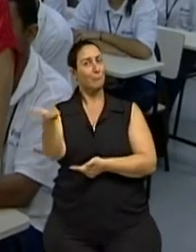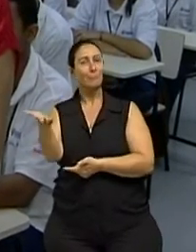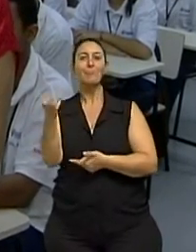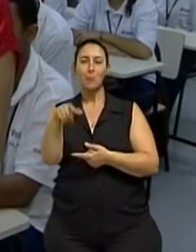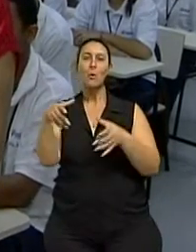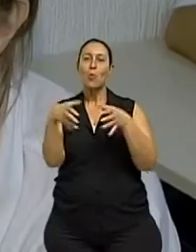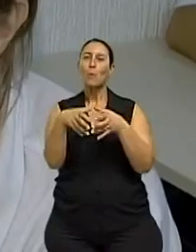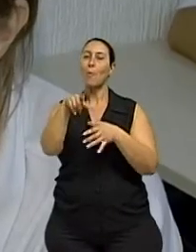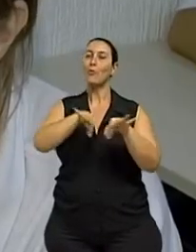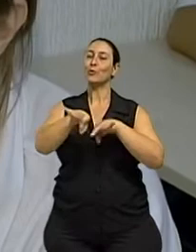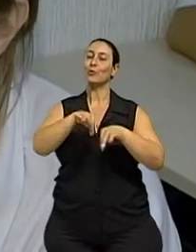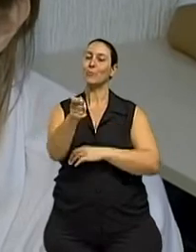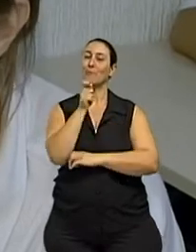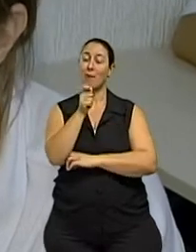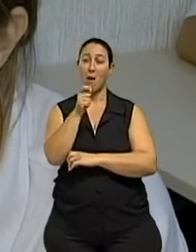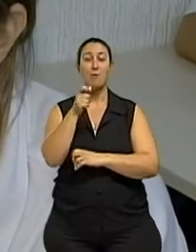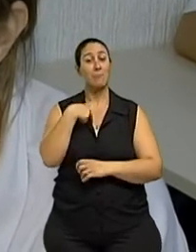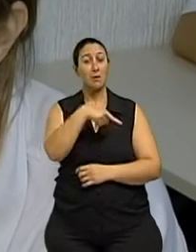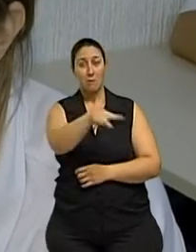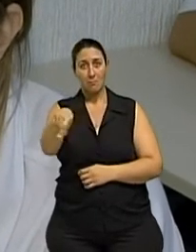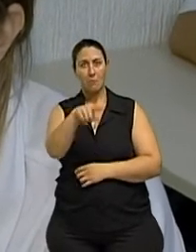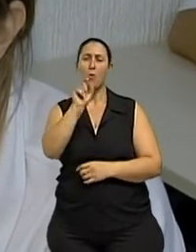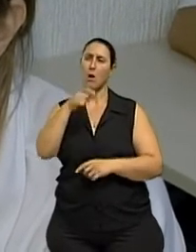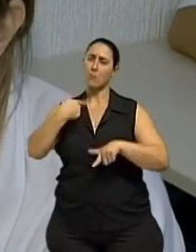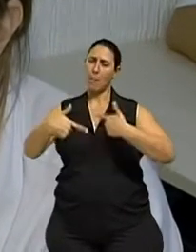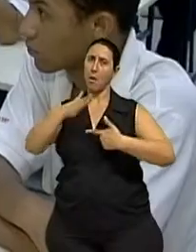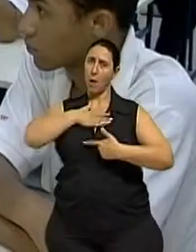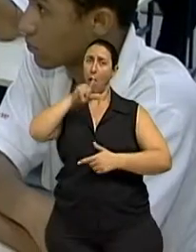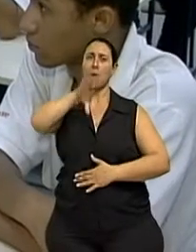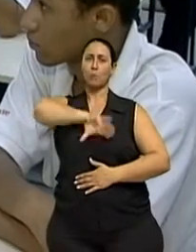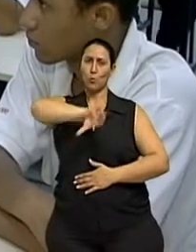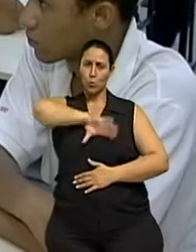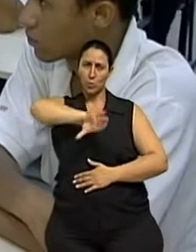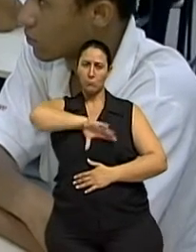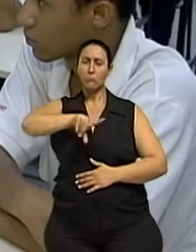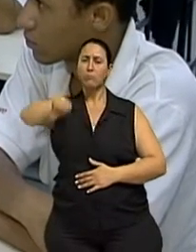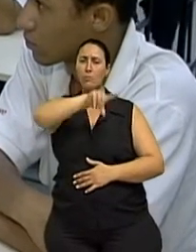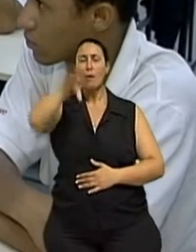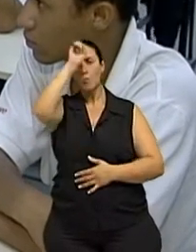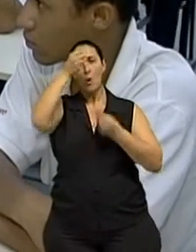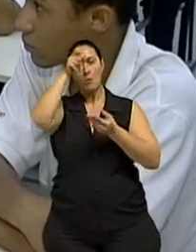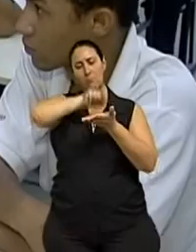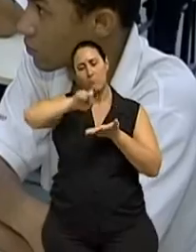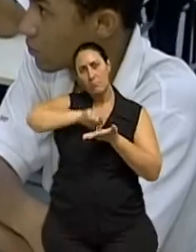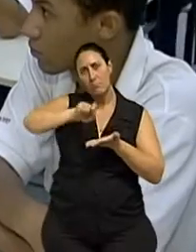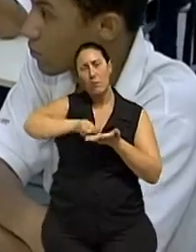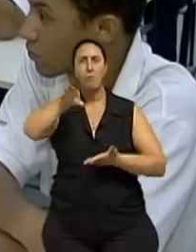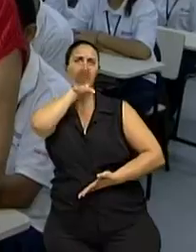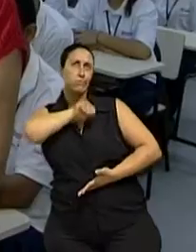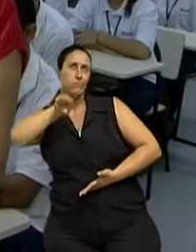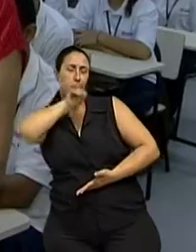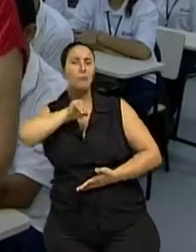grupo do Projeto Pescar. Faço atividade, basicamente, de língua portuguesa. Trabalhamos a expressão escrita, a expressão oral, alguns